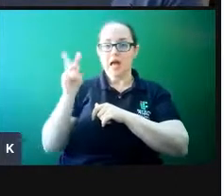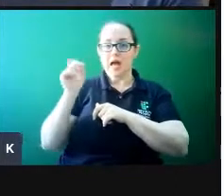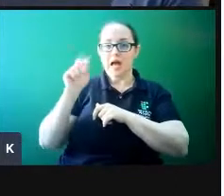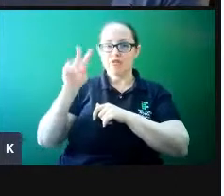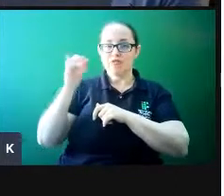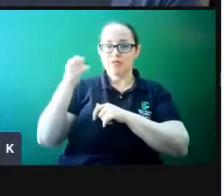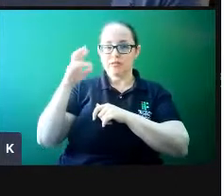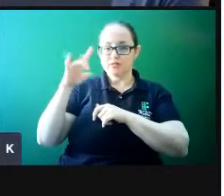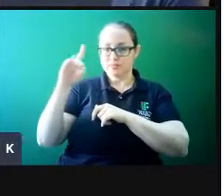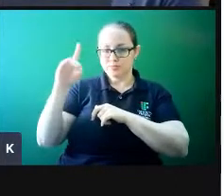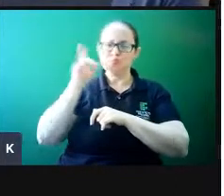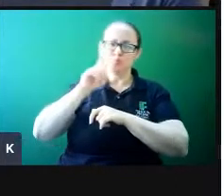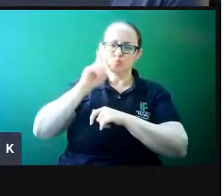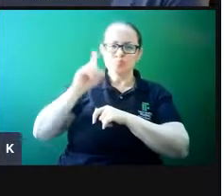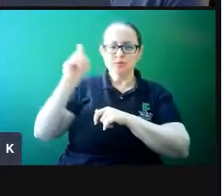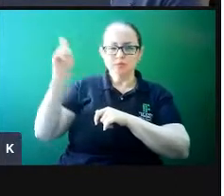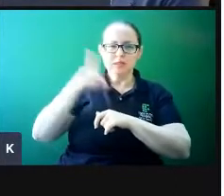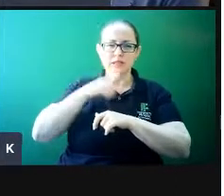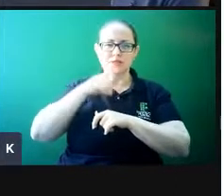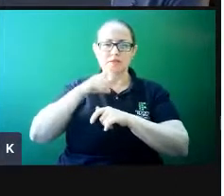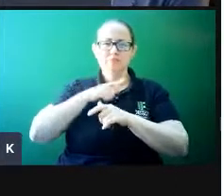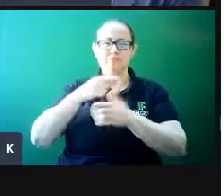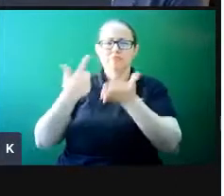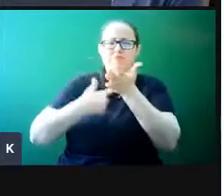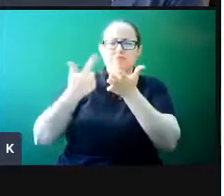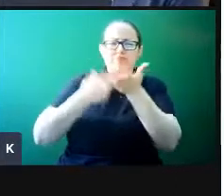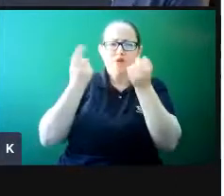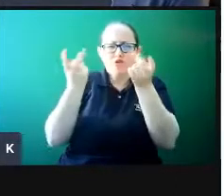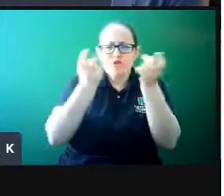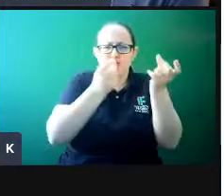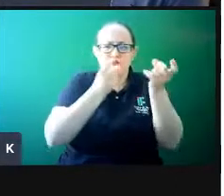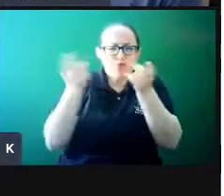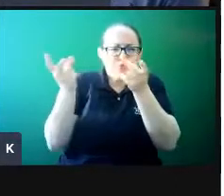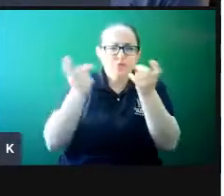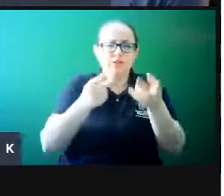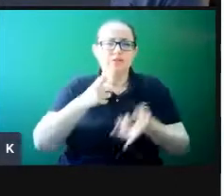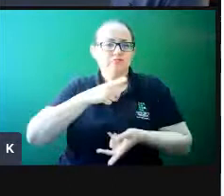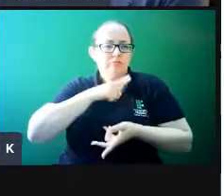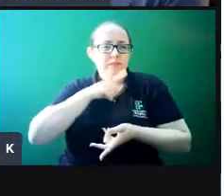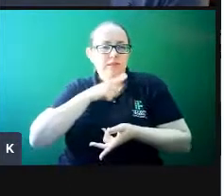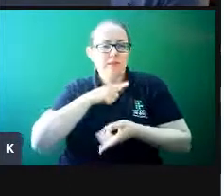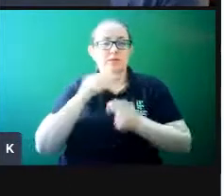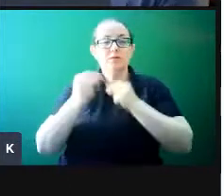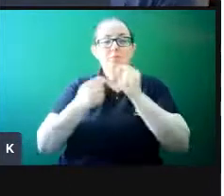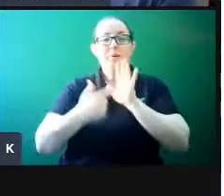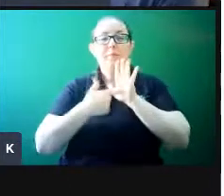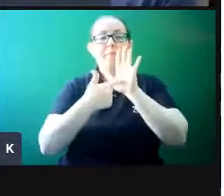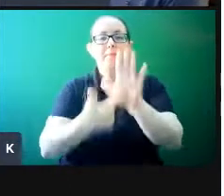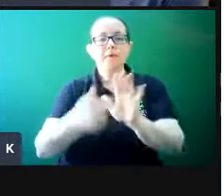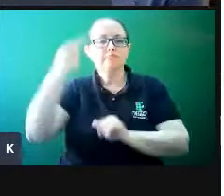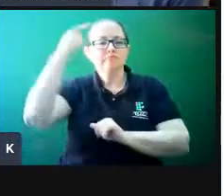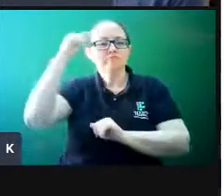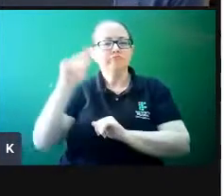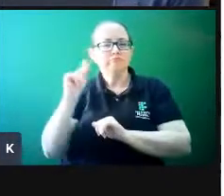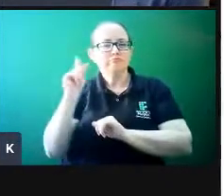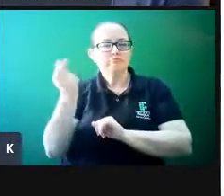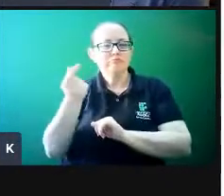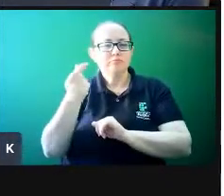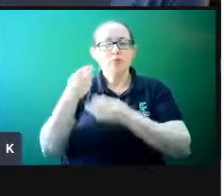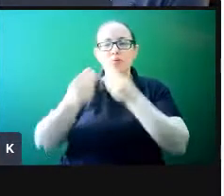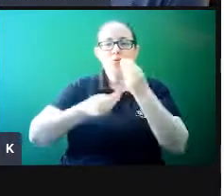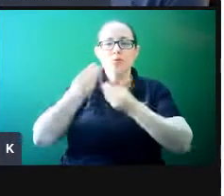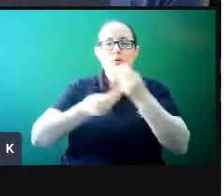com milhares de exemplares vendidos, e ela traz essa questão do mindset fixo ou mindset de